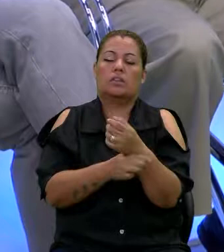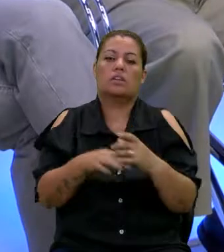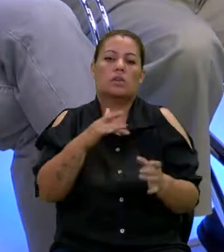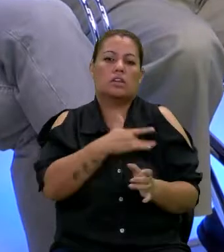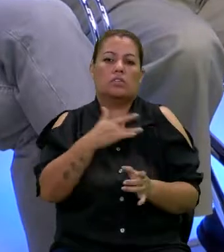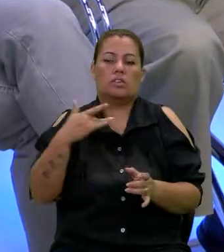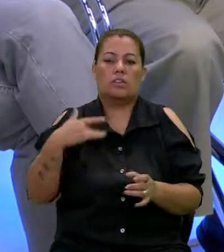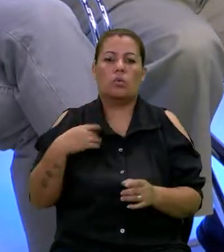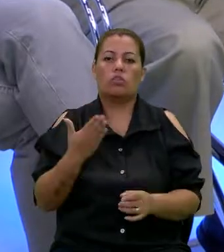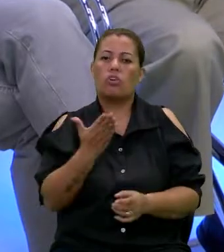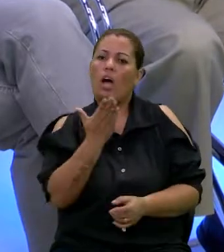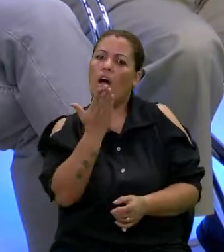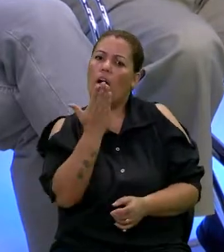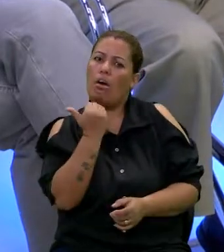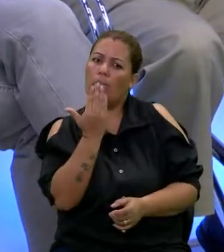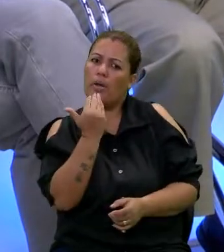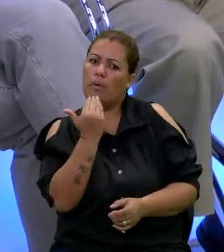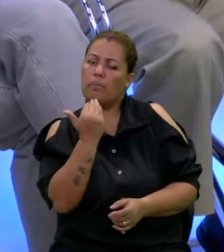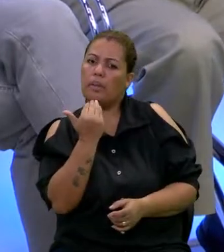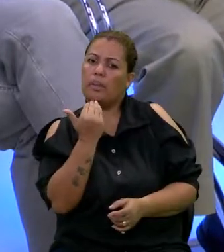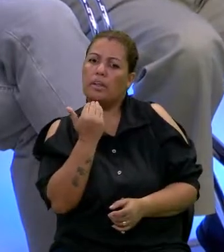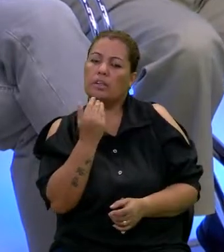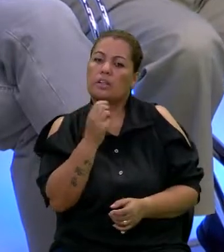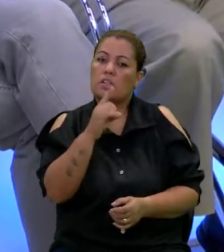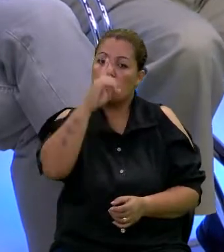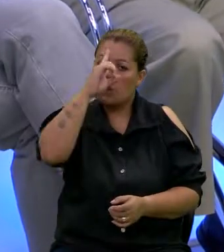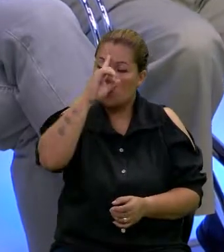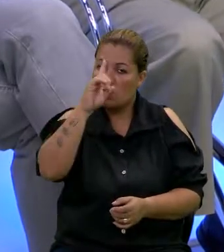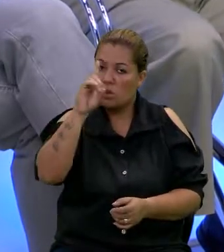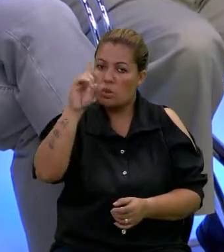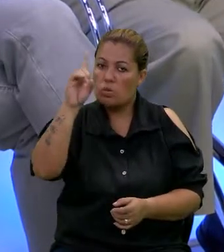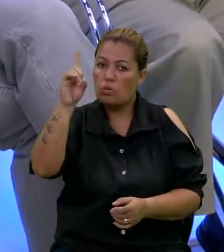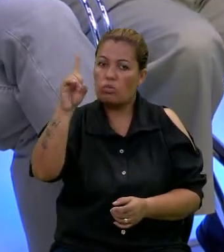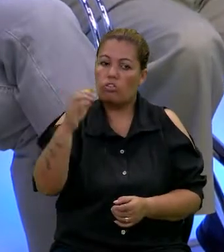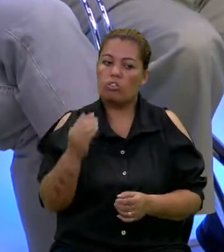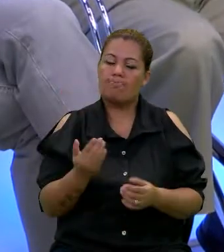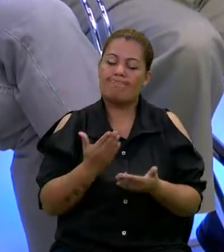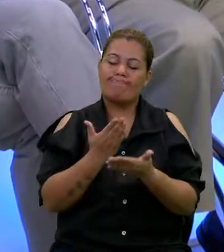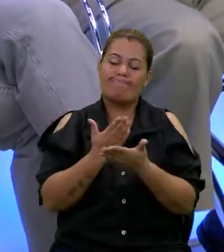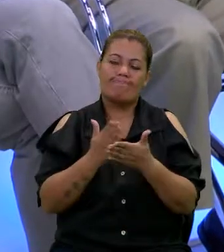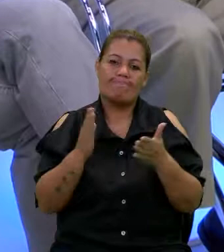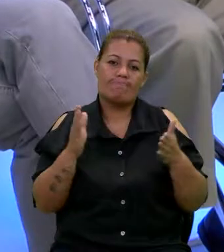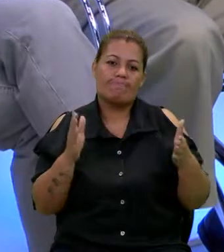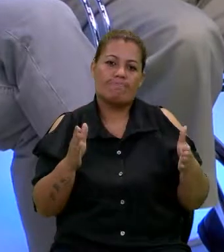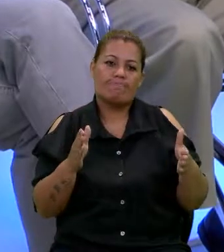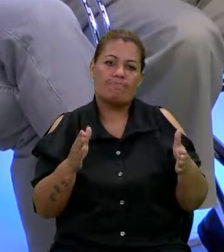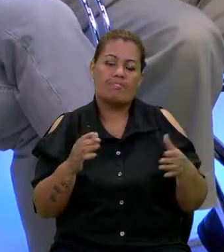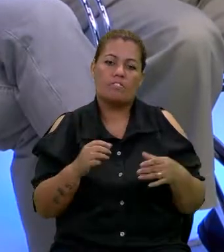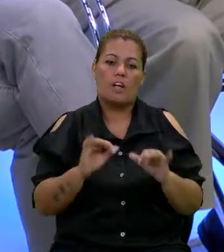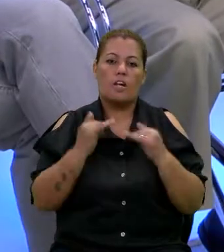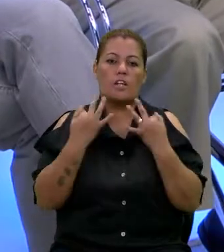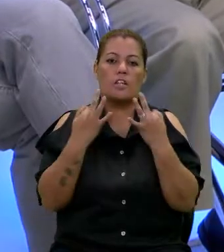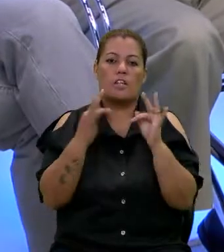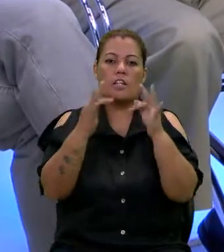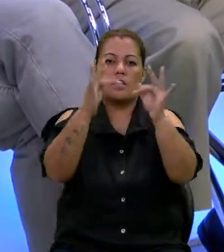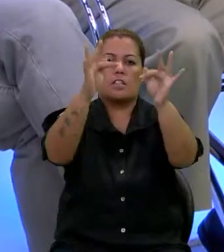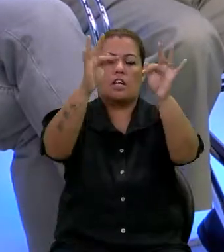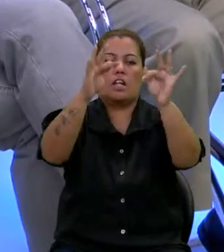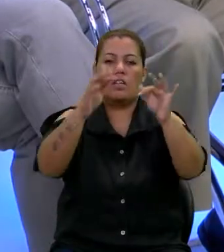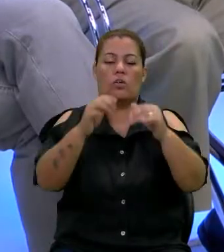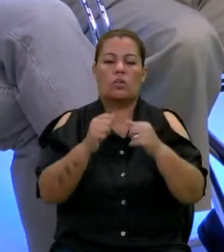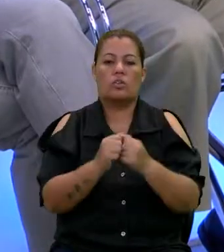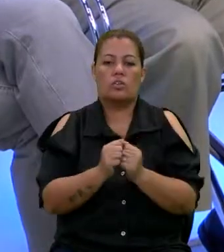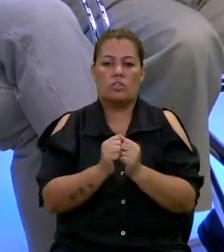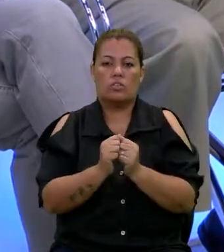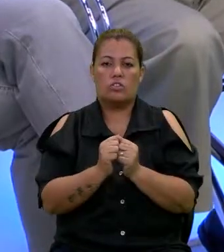saúde, a uma alimentação, se um dia vier essas tecnologias que vão permitir